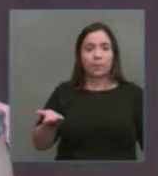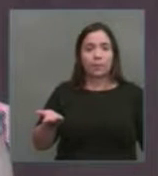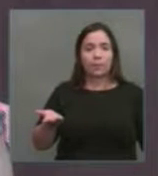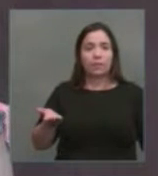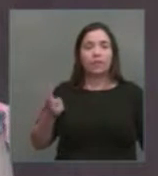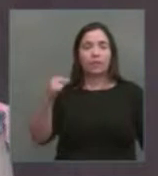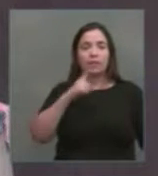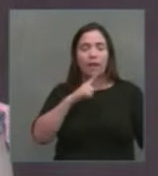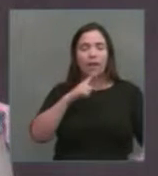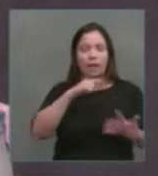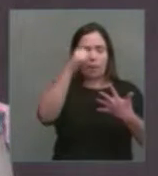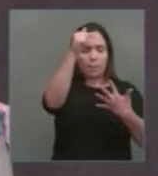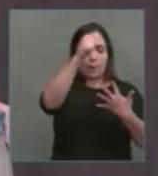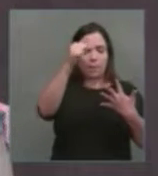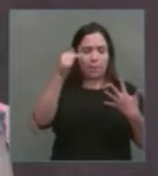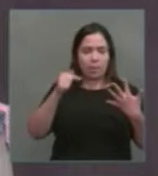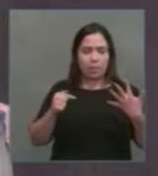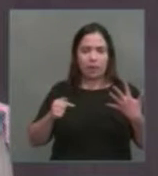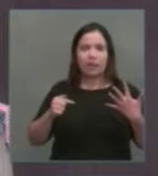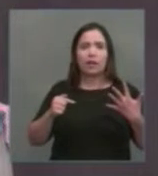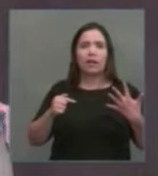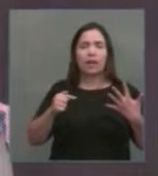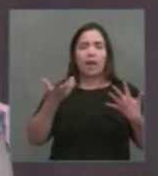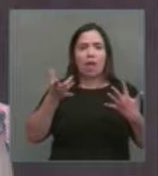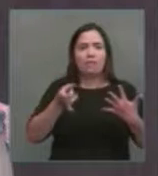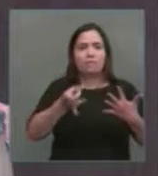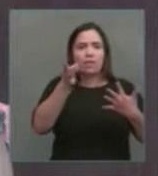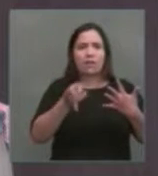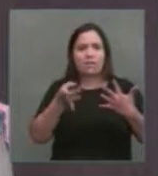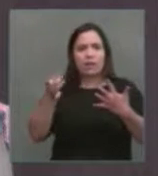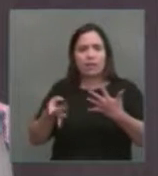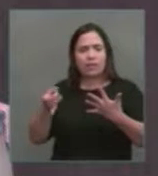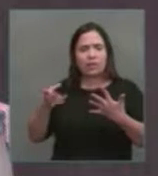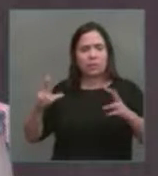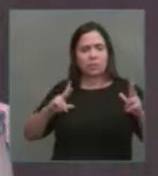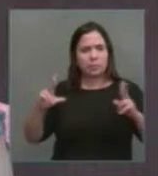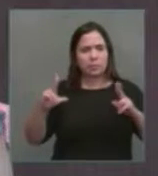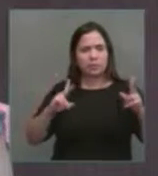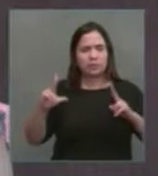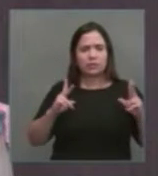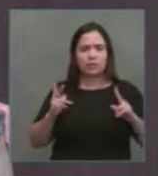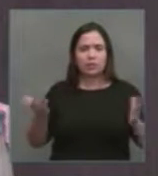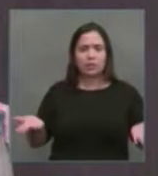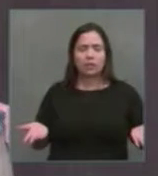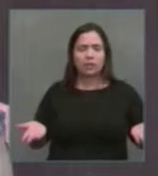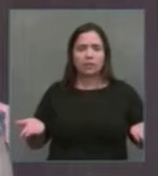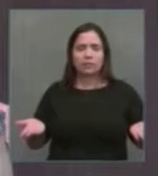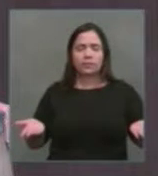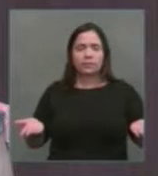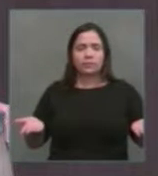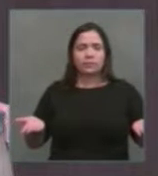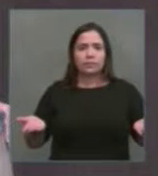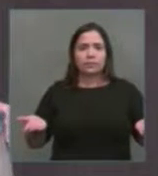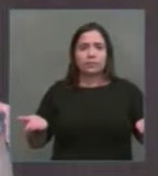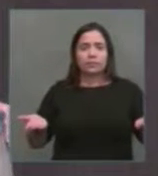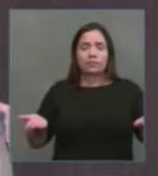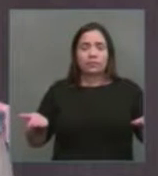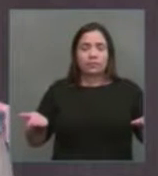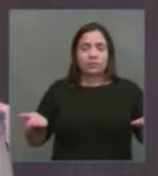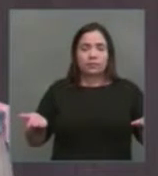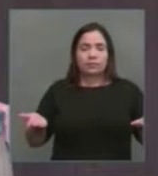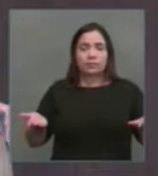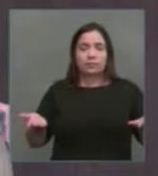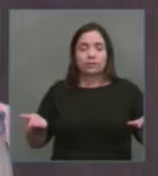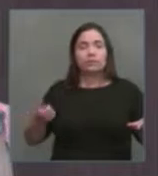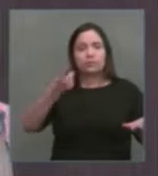telecomunicações, verdadeiros oligopólios privados que não estarão sob controle, porque